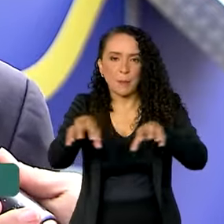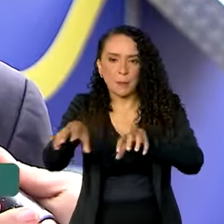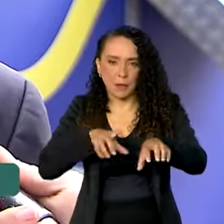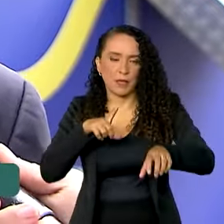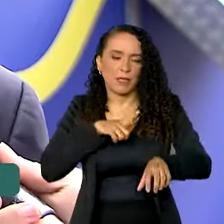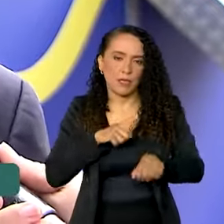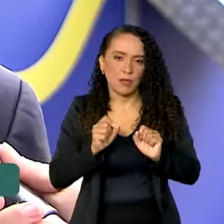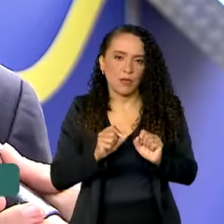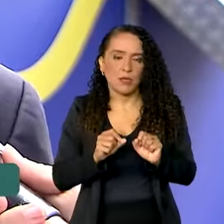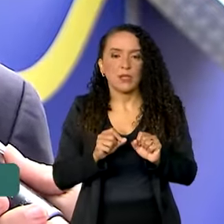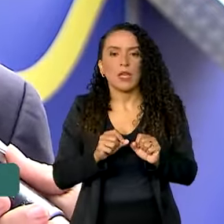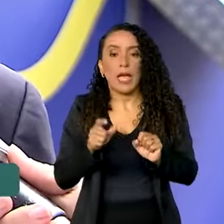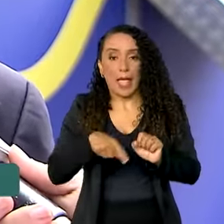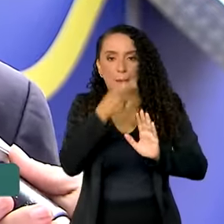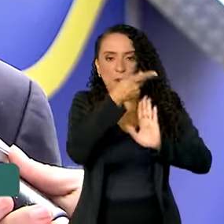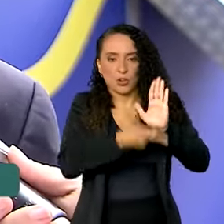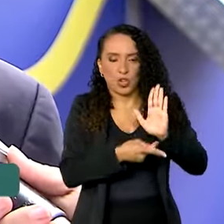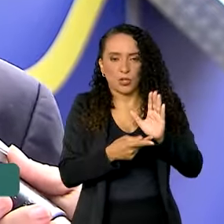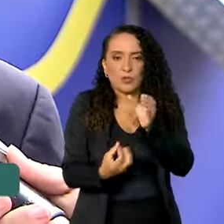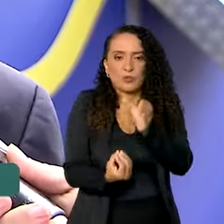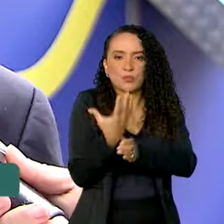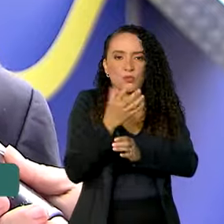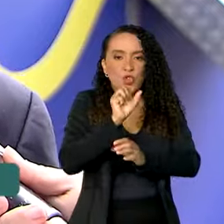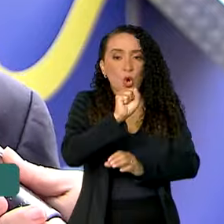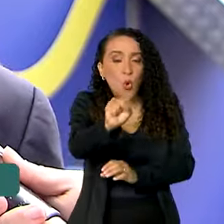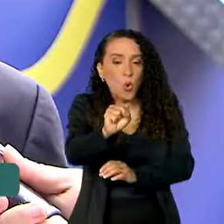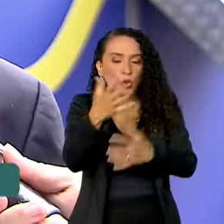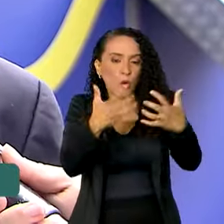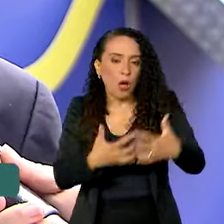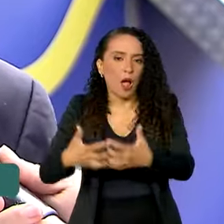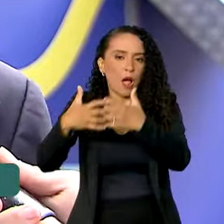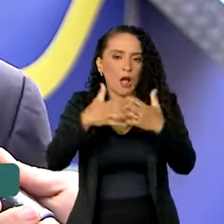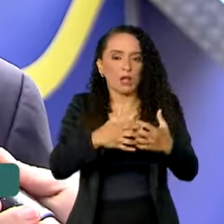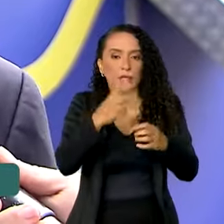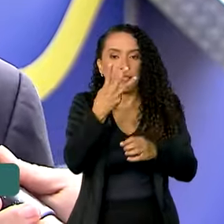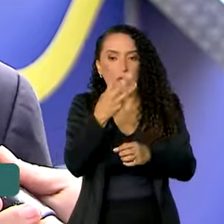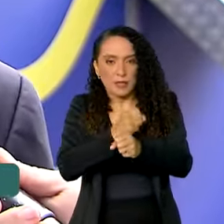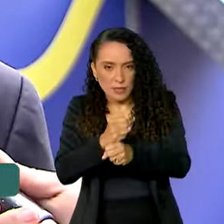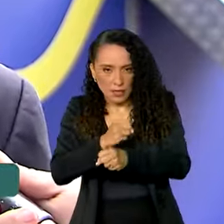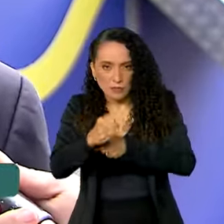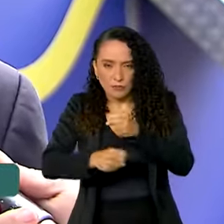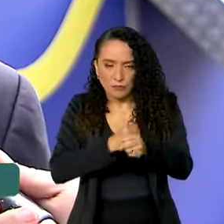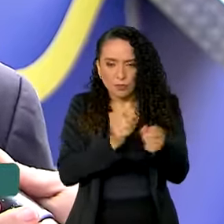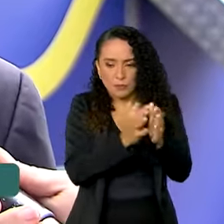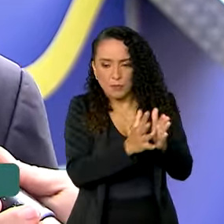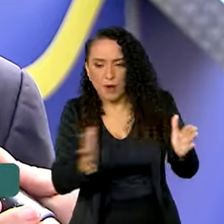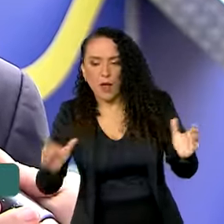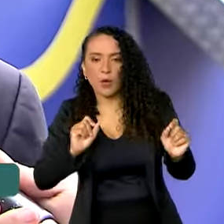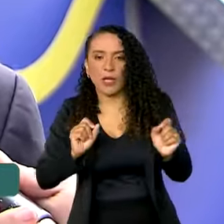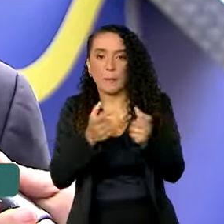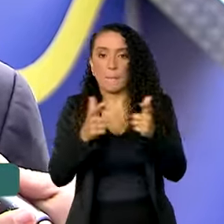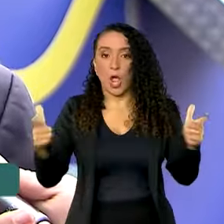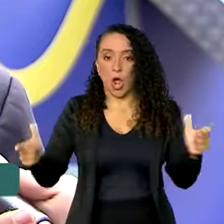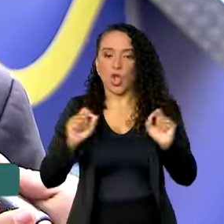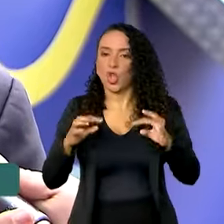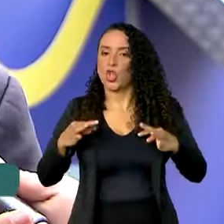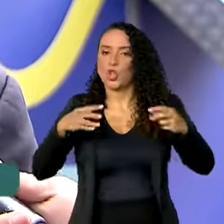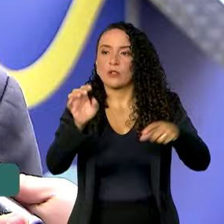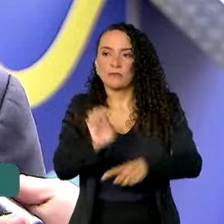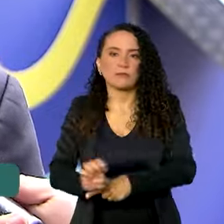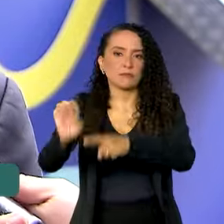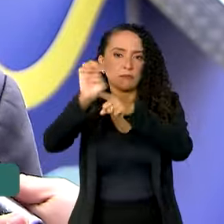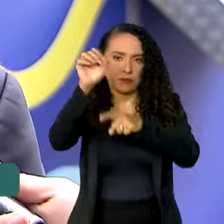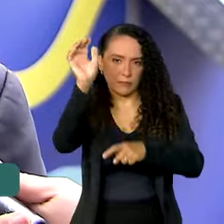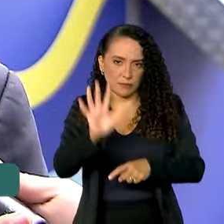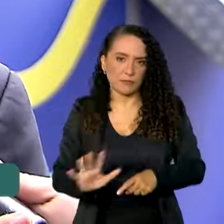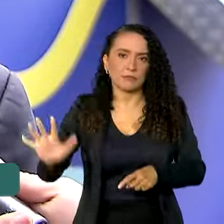de ser um projeto piloto de apenas oito carretas ao longo de três anos, a ideia é estendê-lo para todos os estados